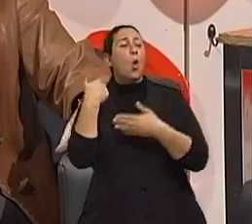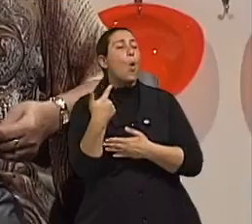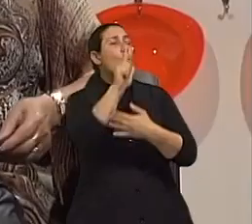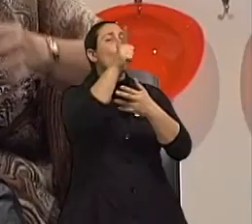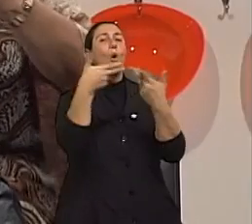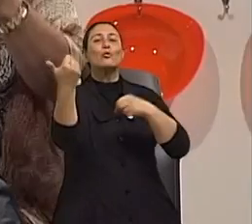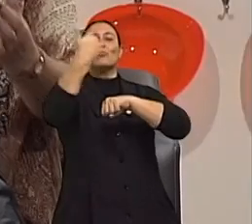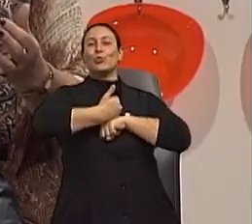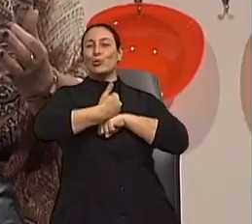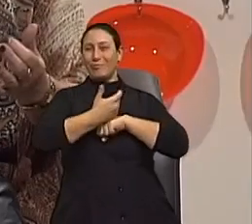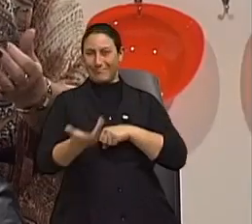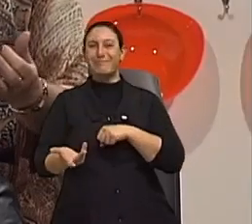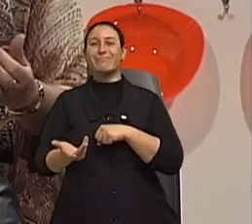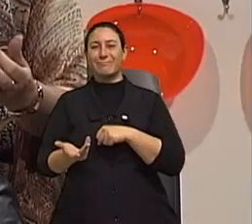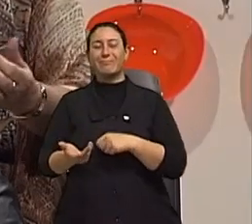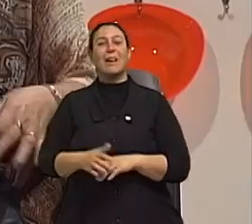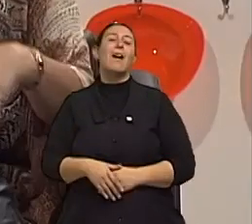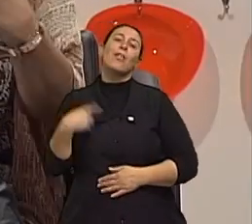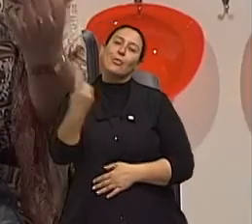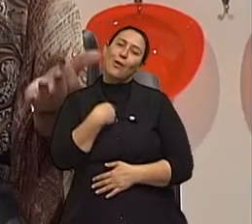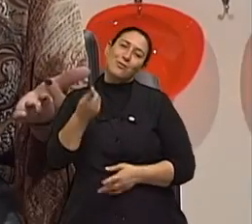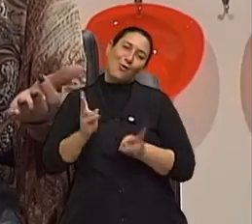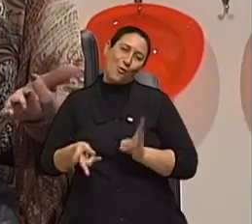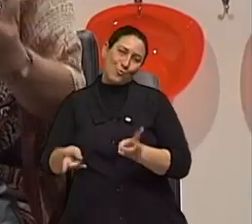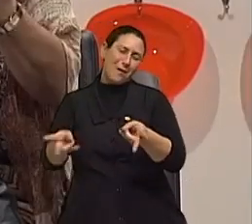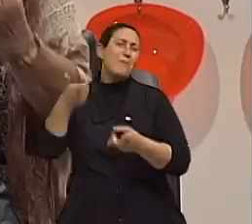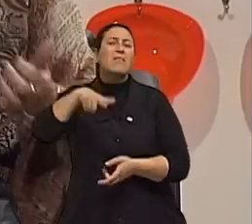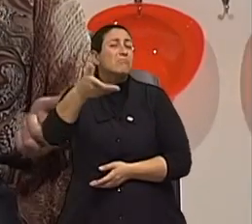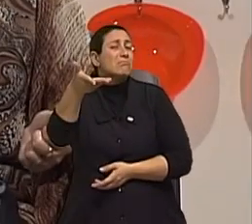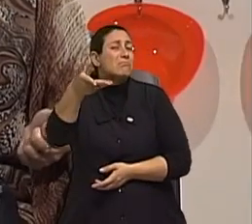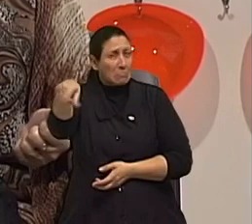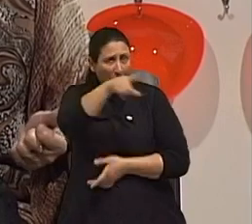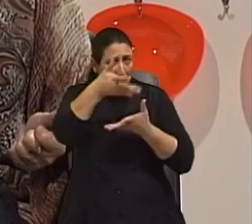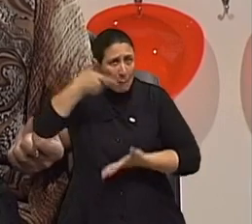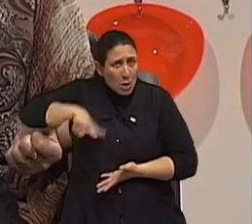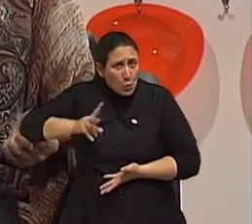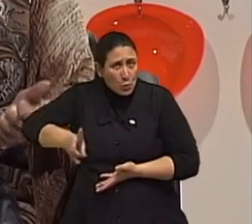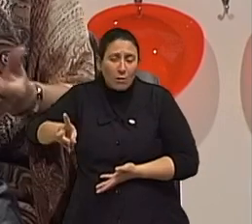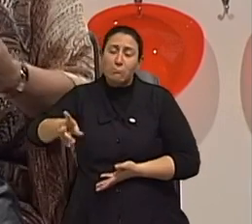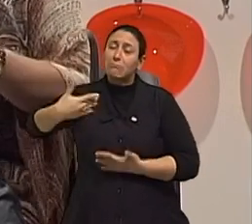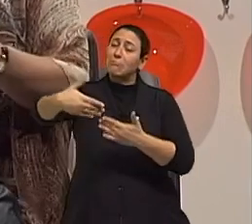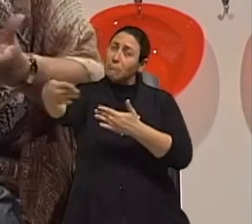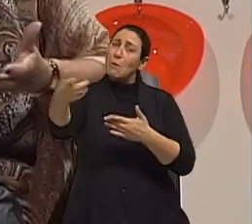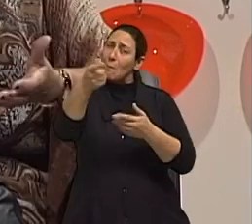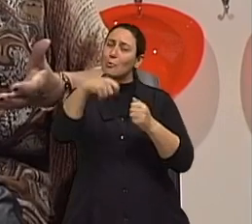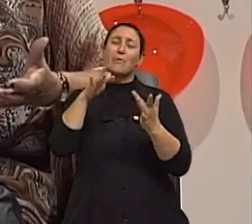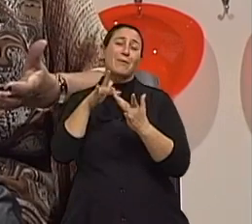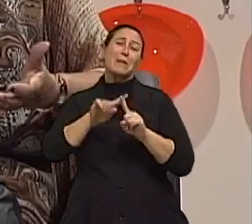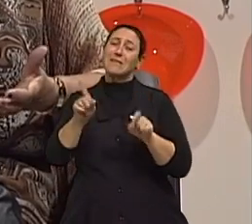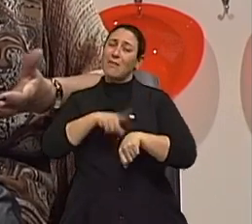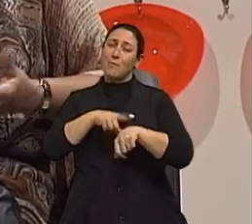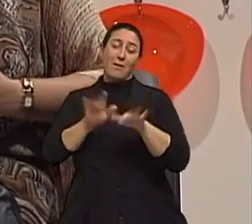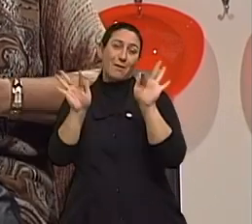ajuda. Perfeito. É claro que a gente continuaria por mais um programa. Quem sabe a gente faz um outro daqui a um tempinho, né? Pois é, mas o nosso tempo está